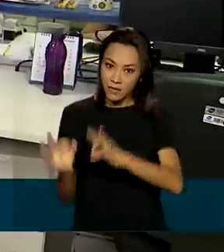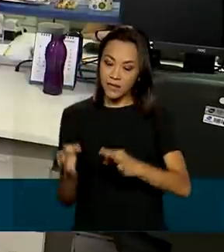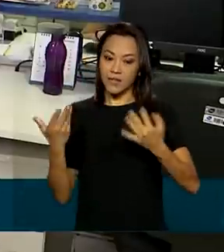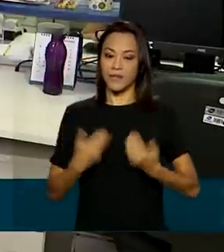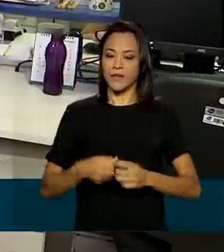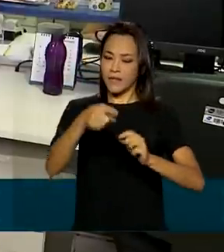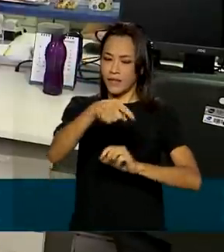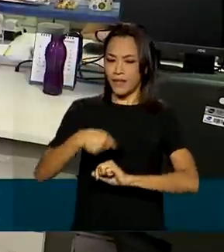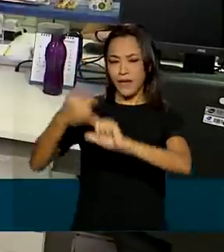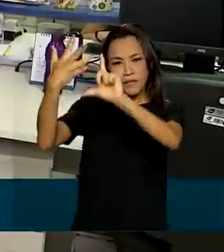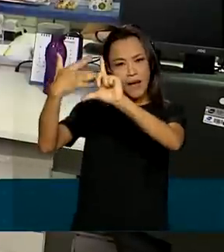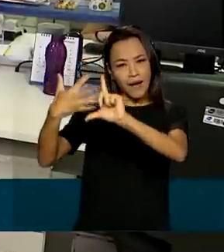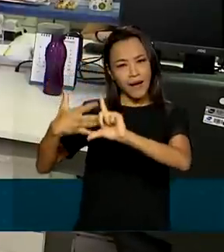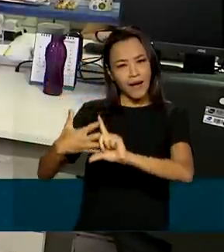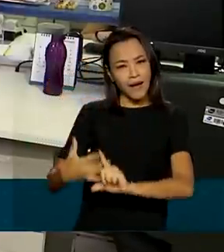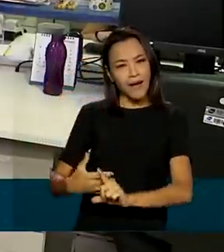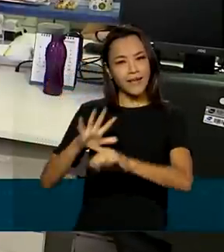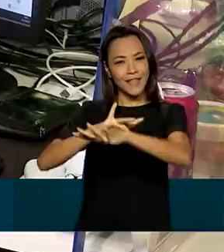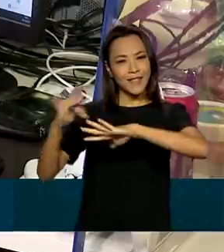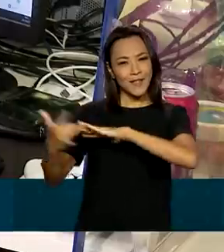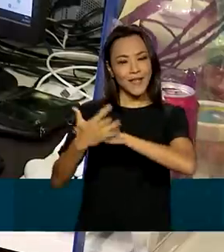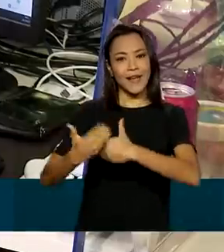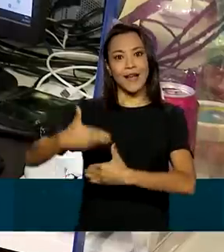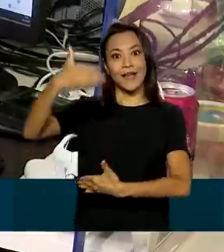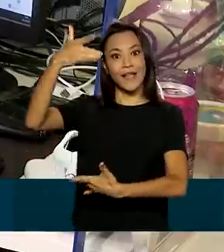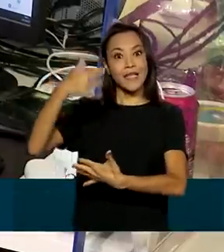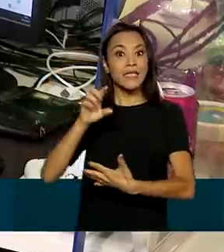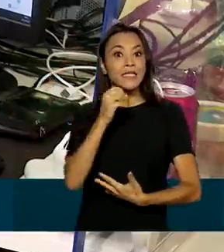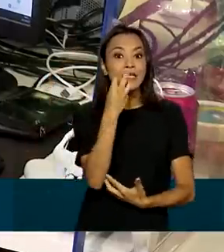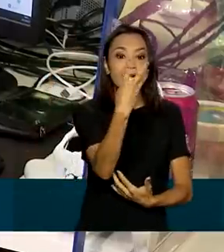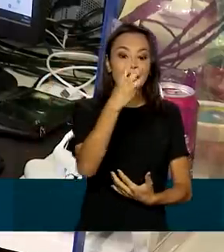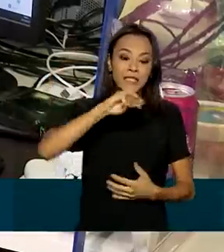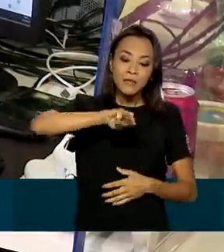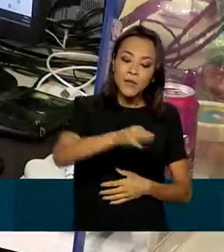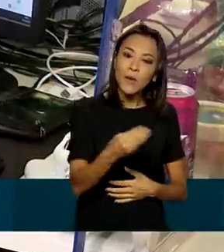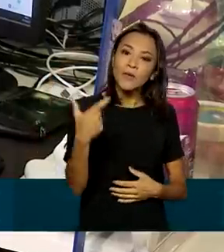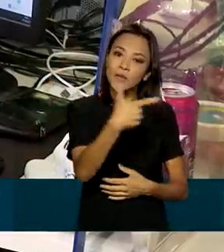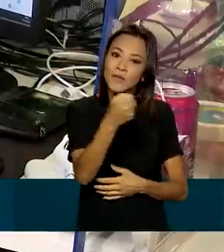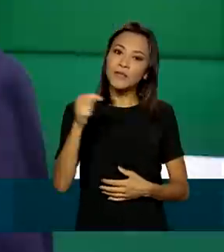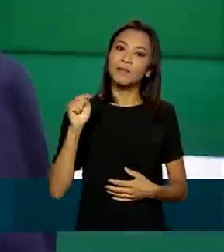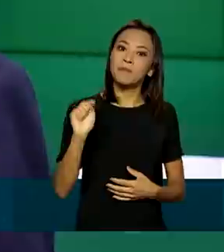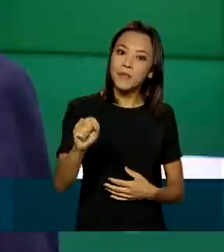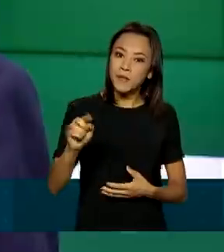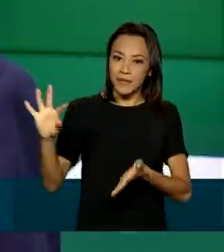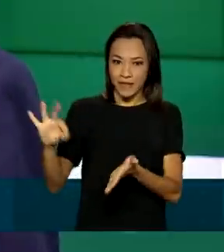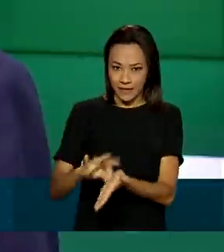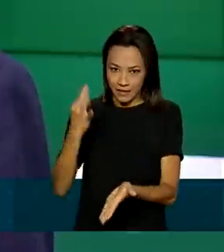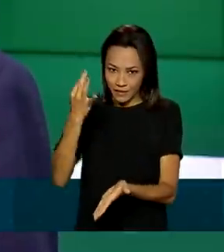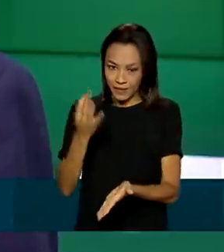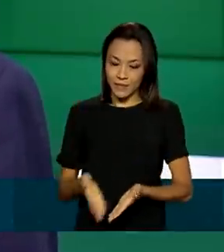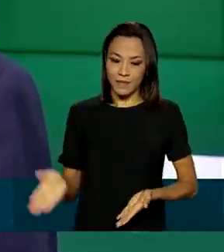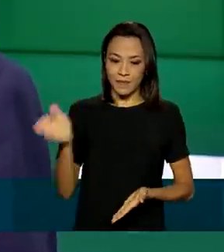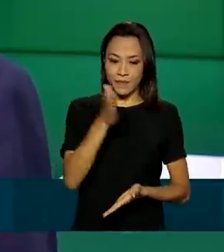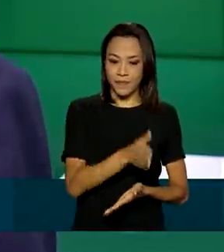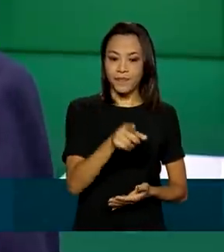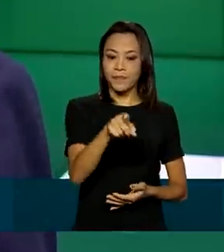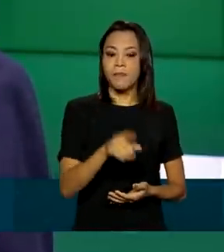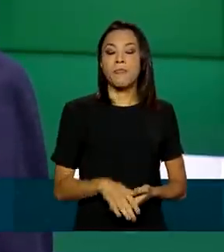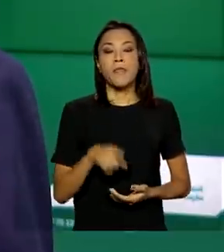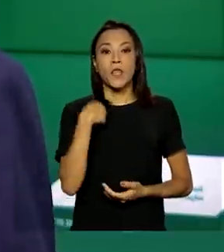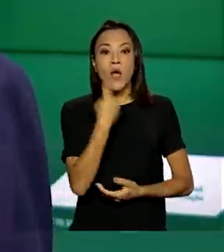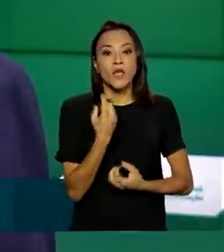redes sociais atingiram mais de 3 milhões e 300 mil inscritos e seguidores. A gente passa a informação